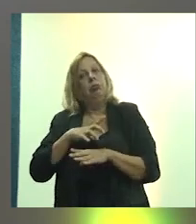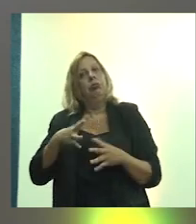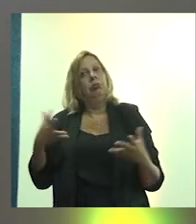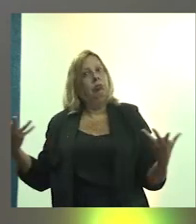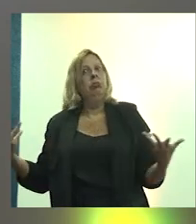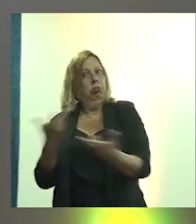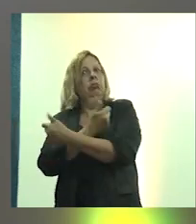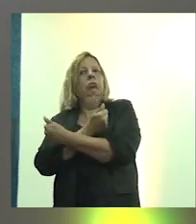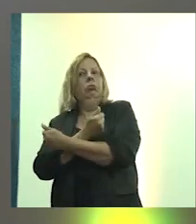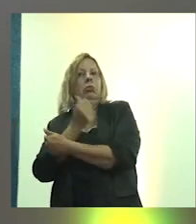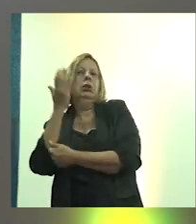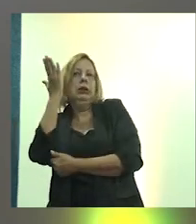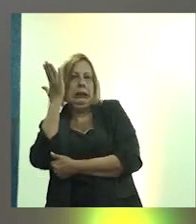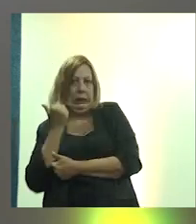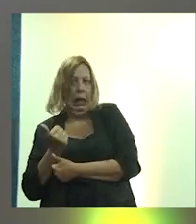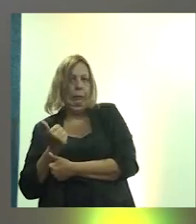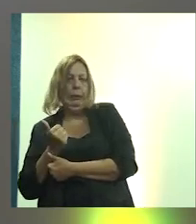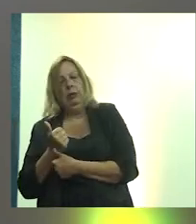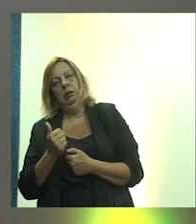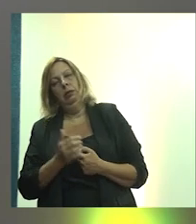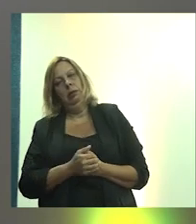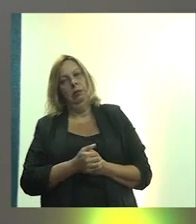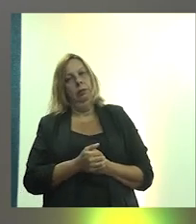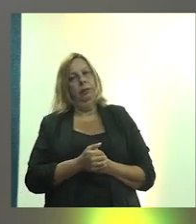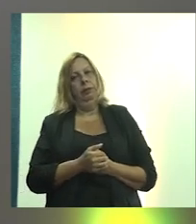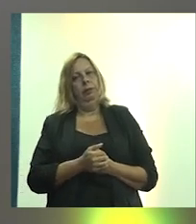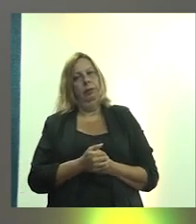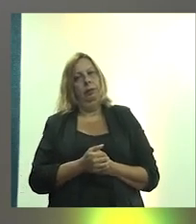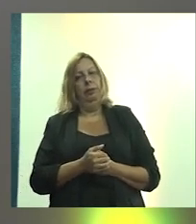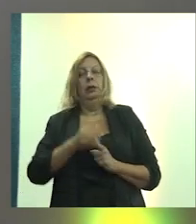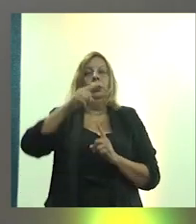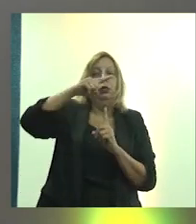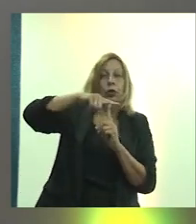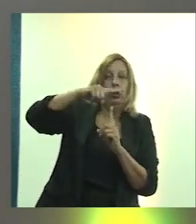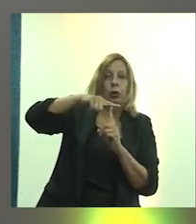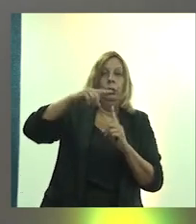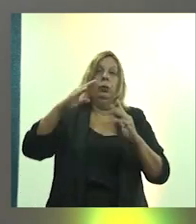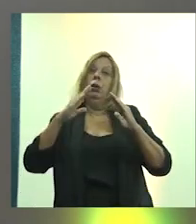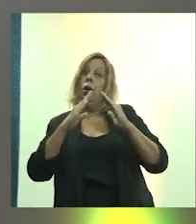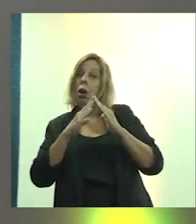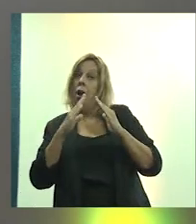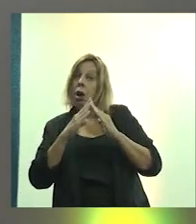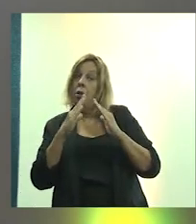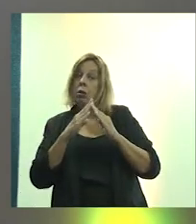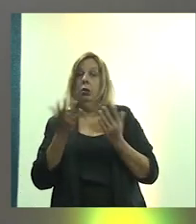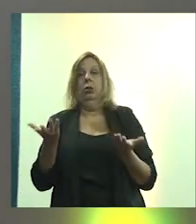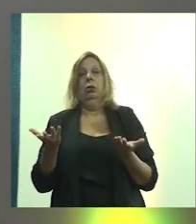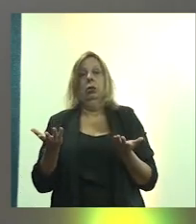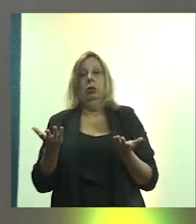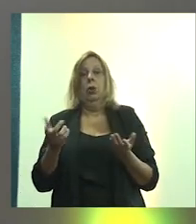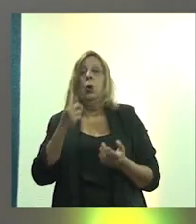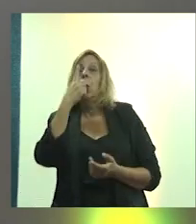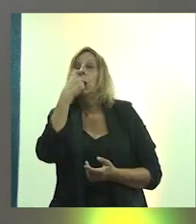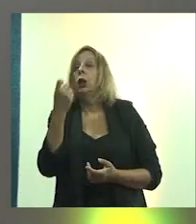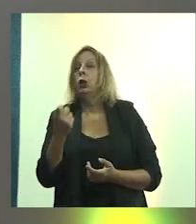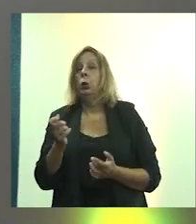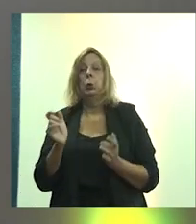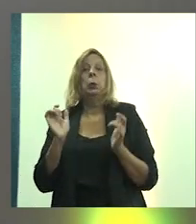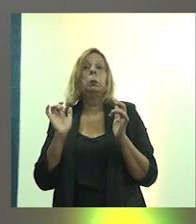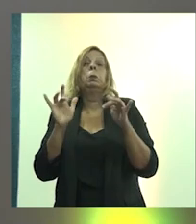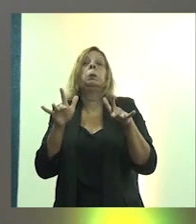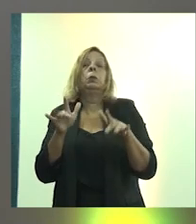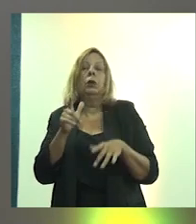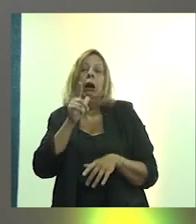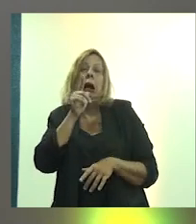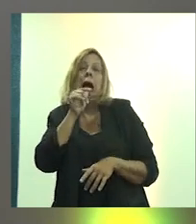e que estão falando sobre a questão do tipo de casa, sobre o destino do lixo, sobre tratamento de